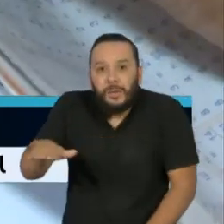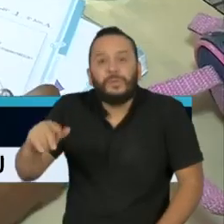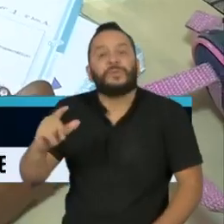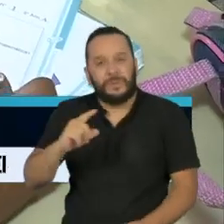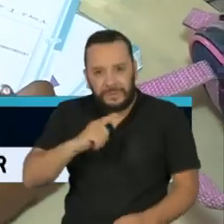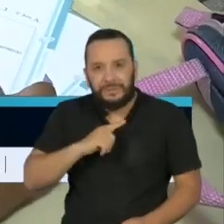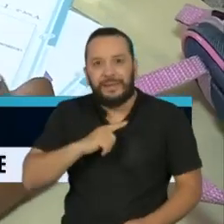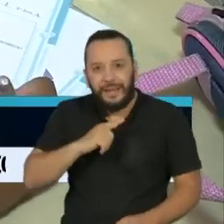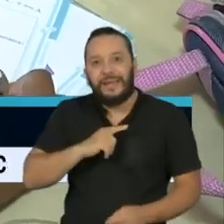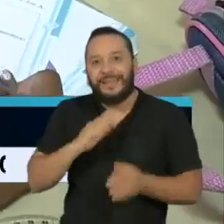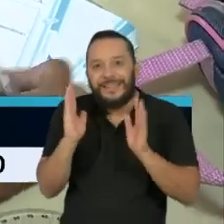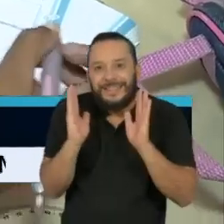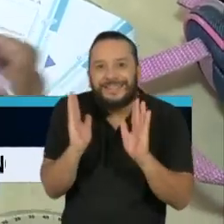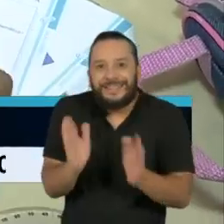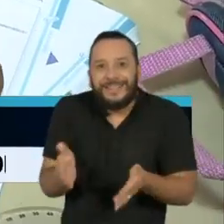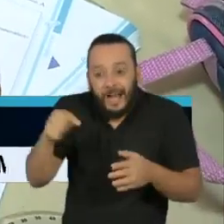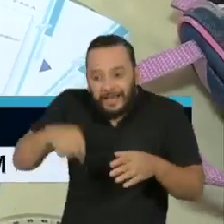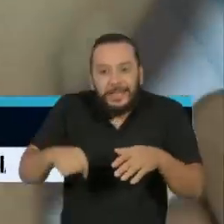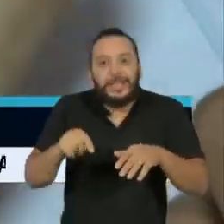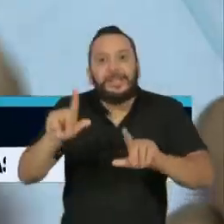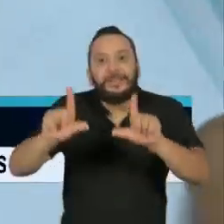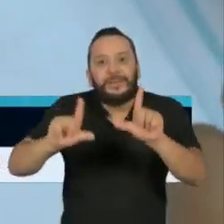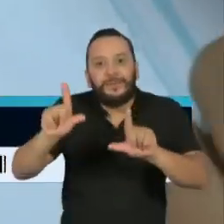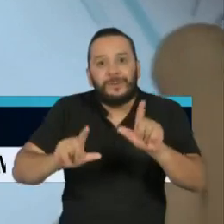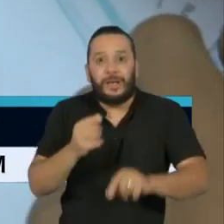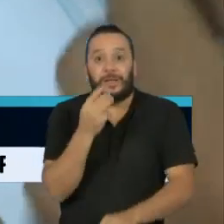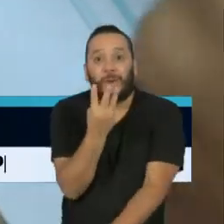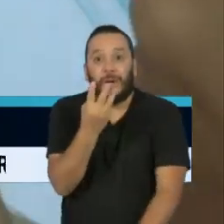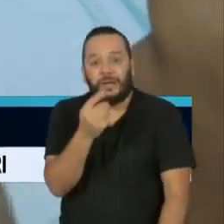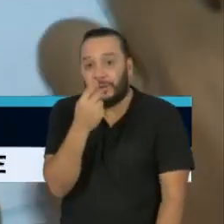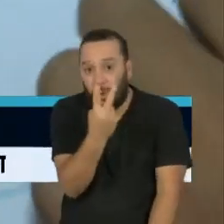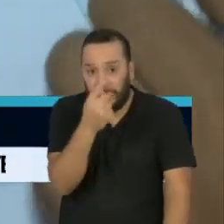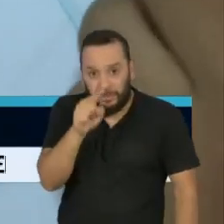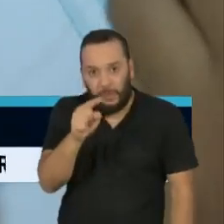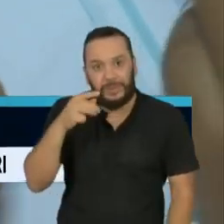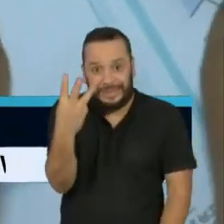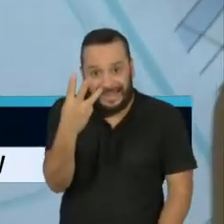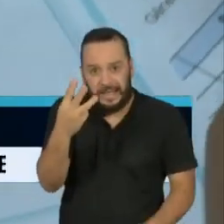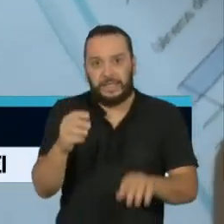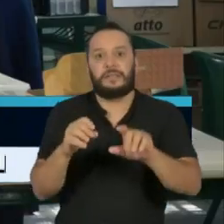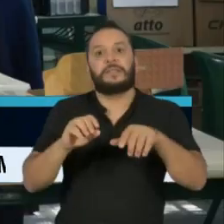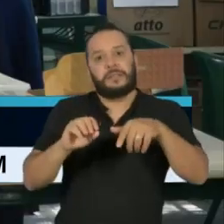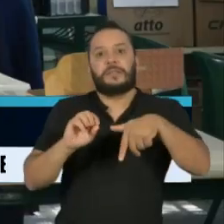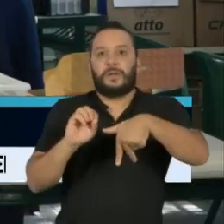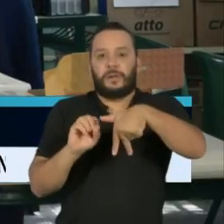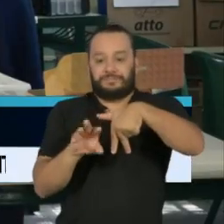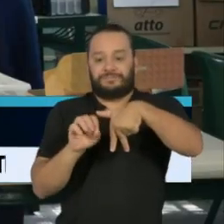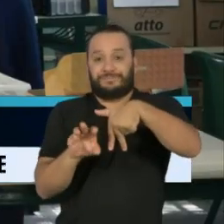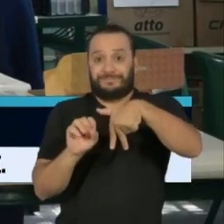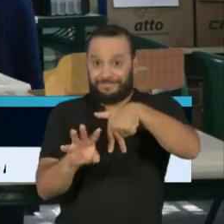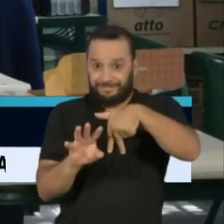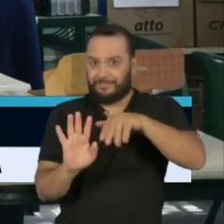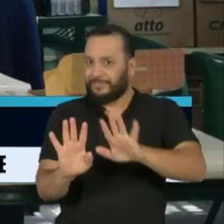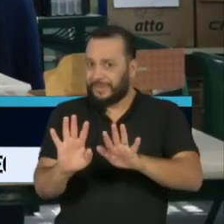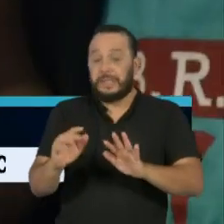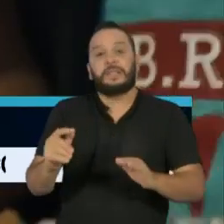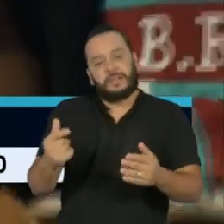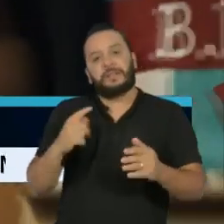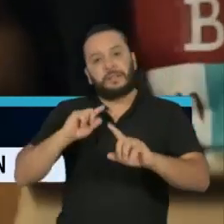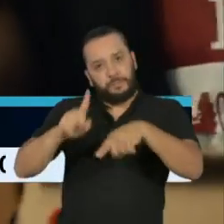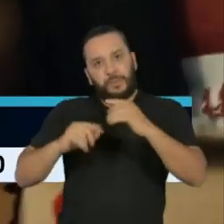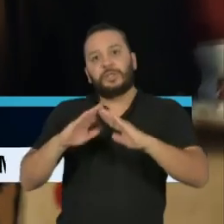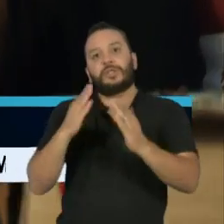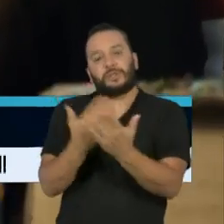específica transmitida pela TV Cultura Educação, canal 2.3, que ainda receberão o material impresso. Depois da reabertura das escolas,